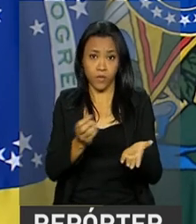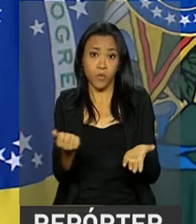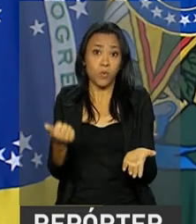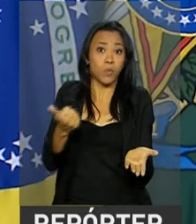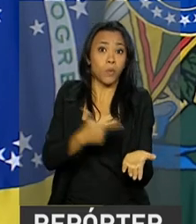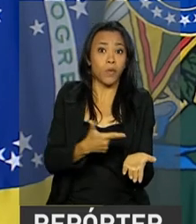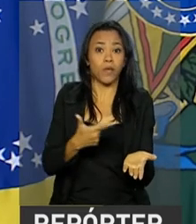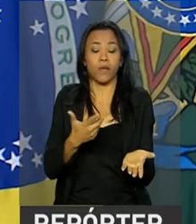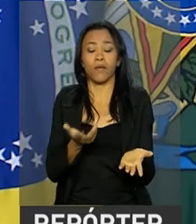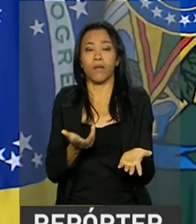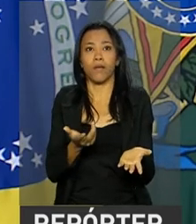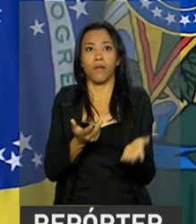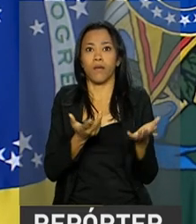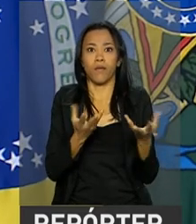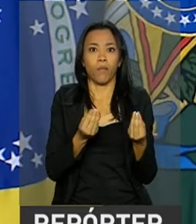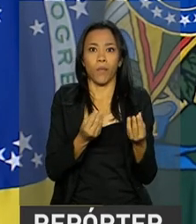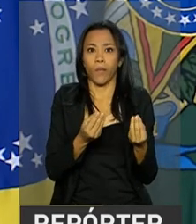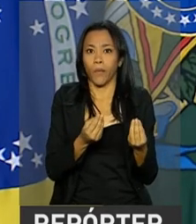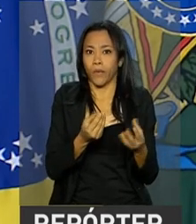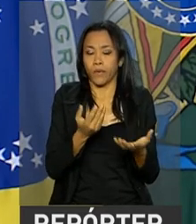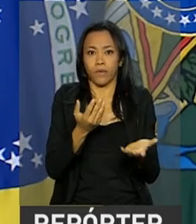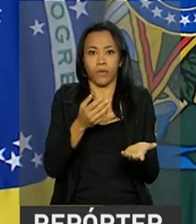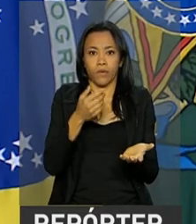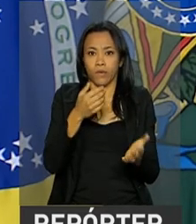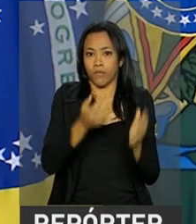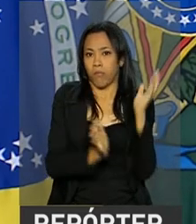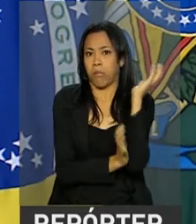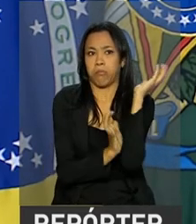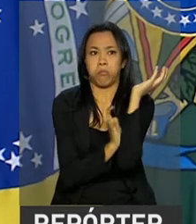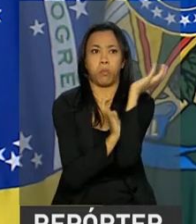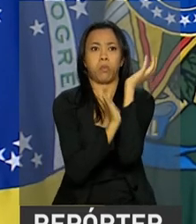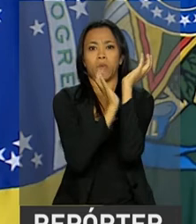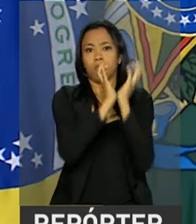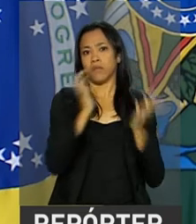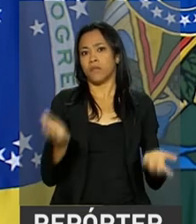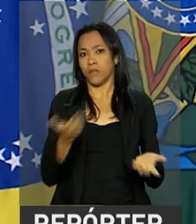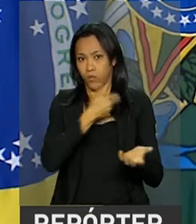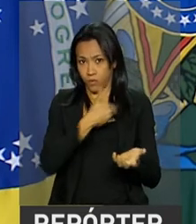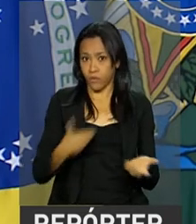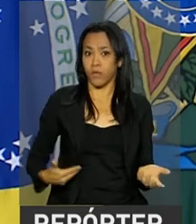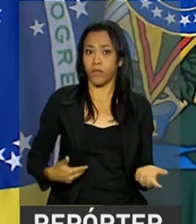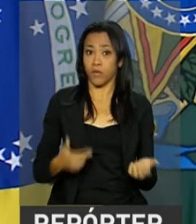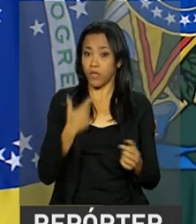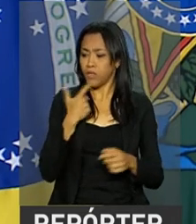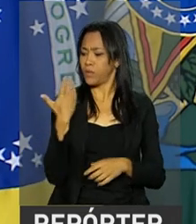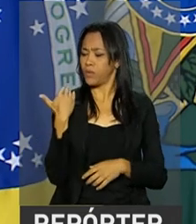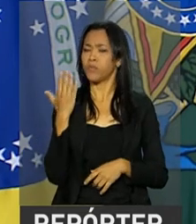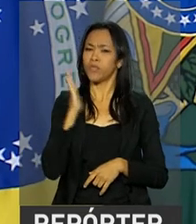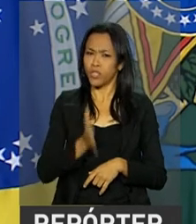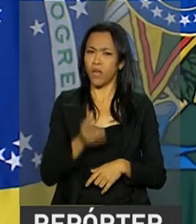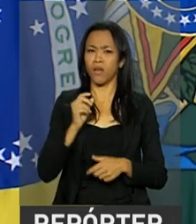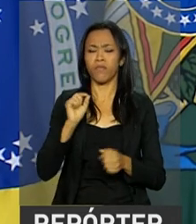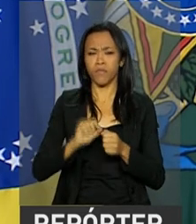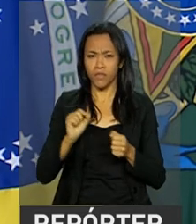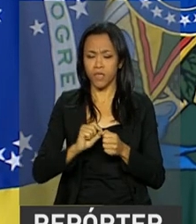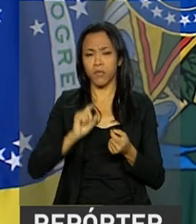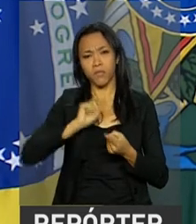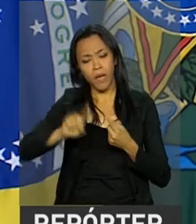atender a burocracia governamental. Aliás, nesses últimos tempos temos praticado muitos atos